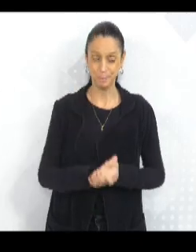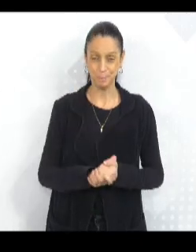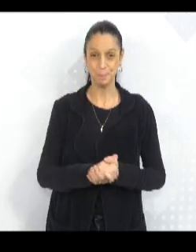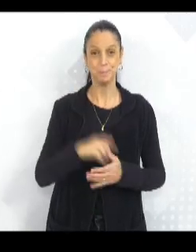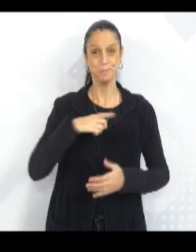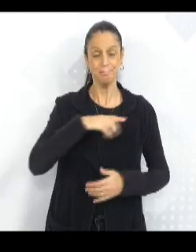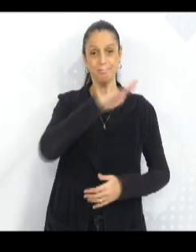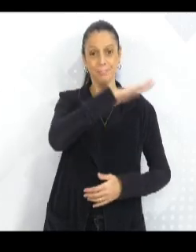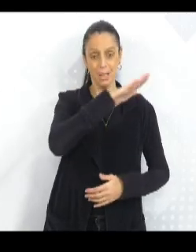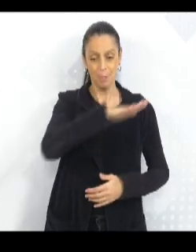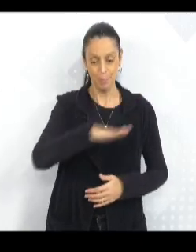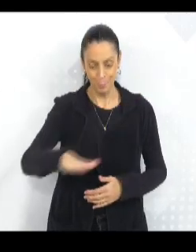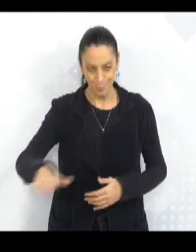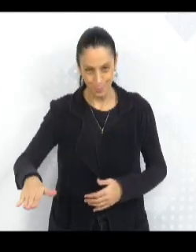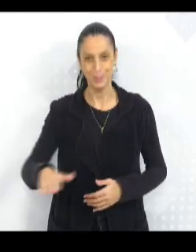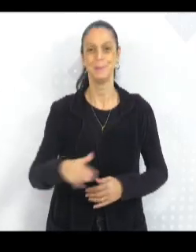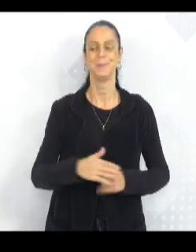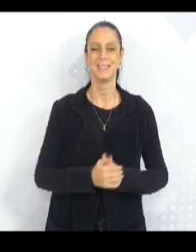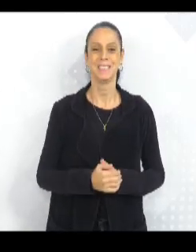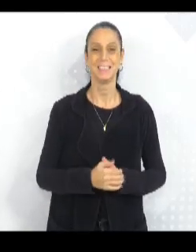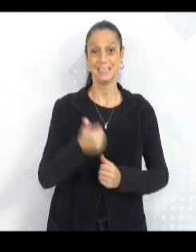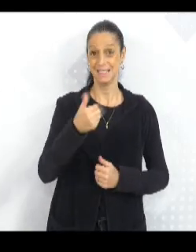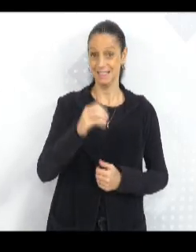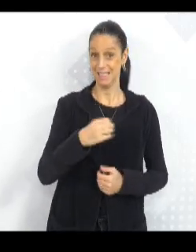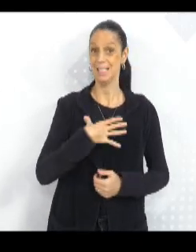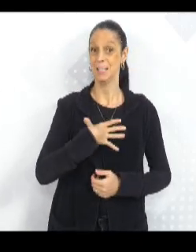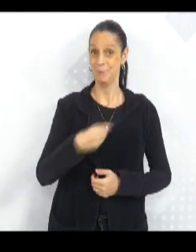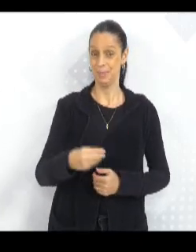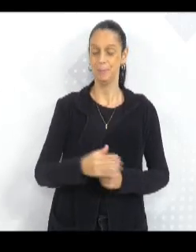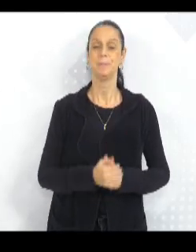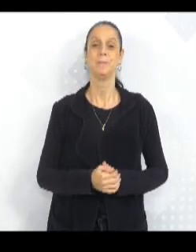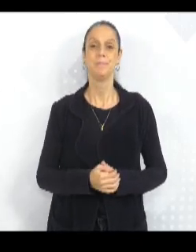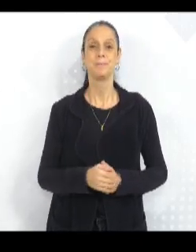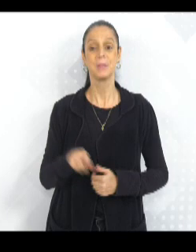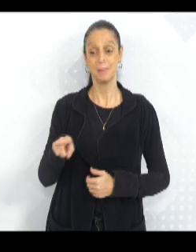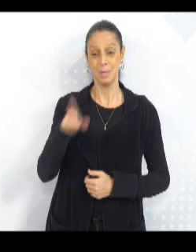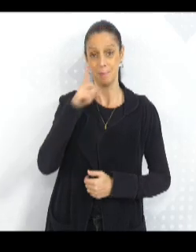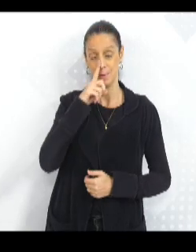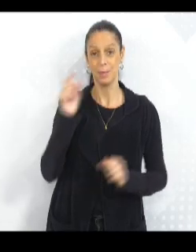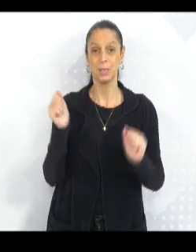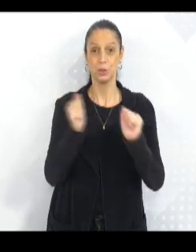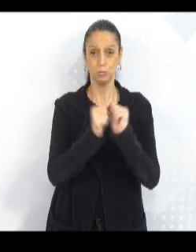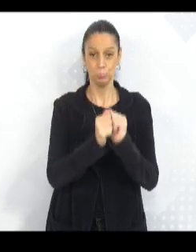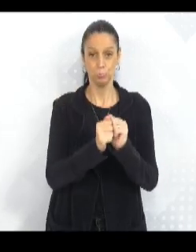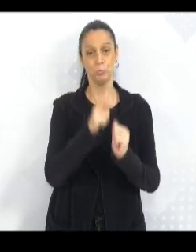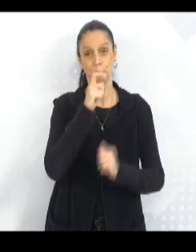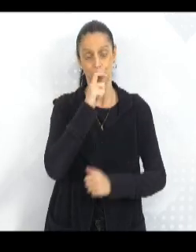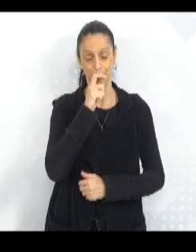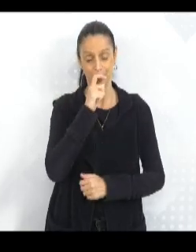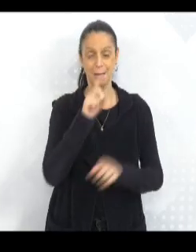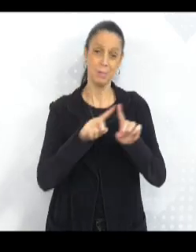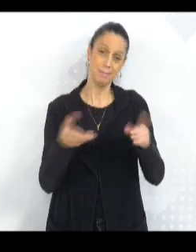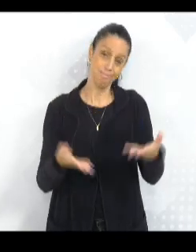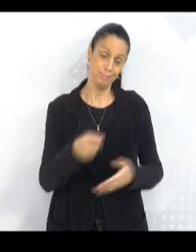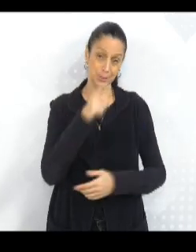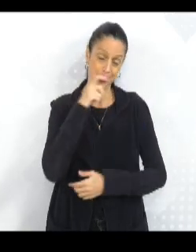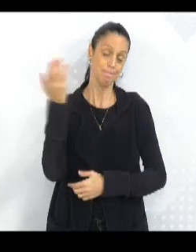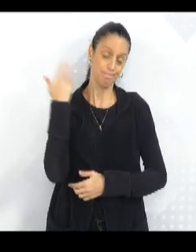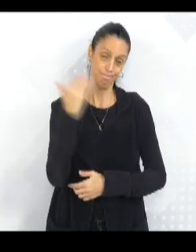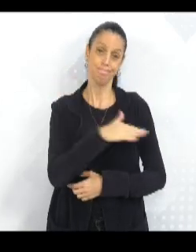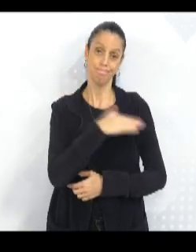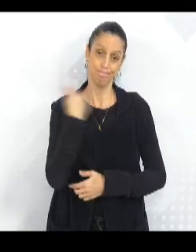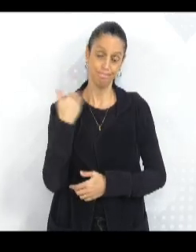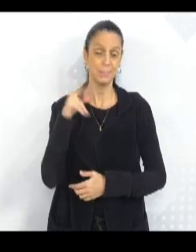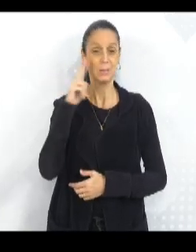10 filhos. E juntamente com o meu pai, que já partiu, mas tínhamos dificuldades